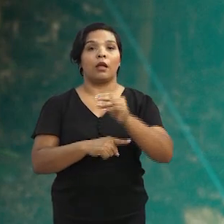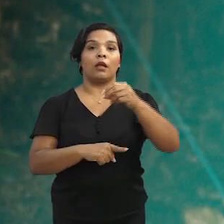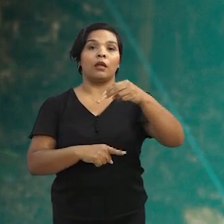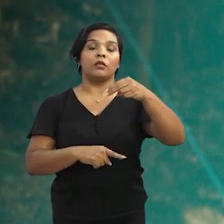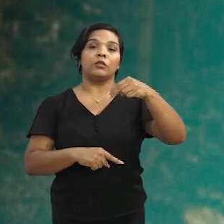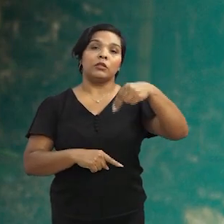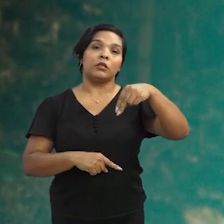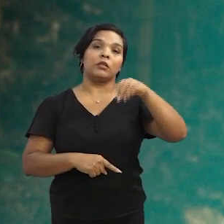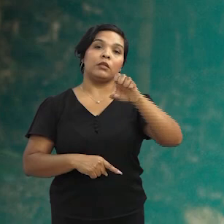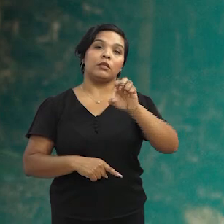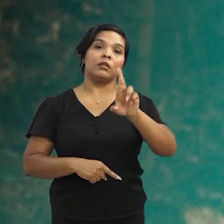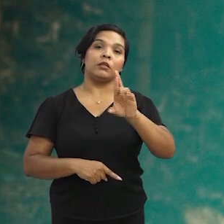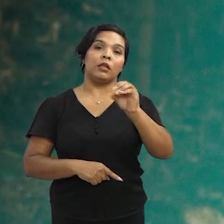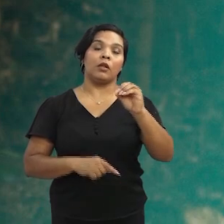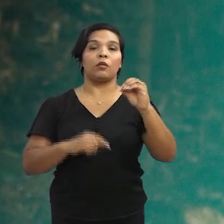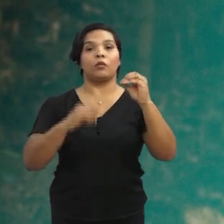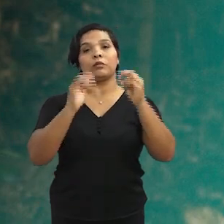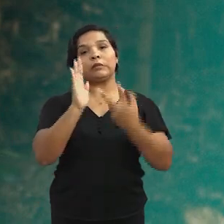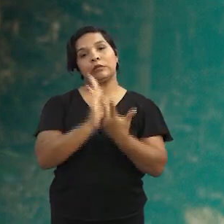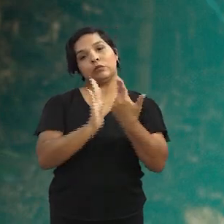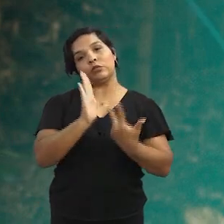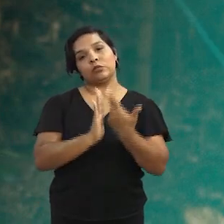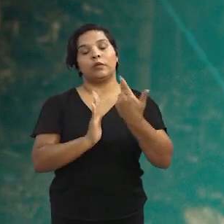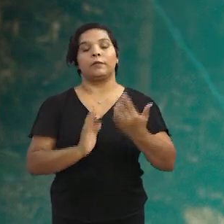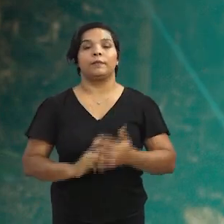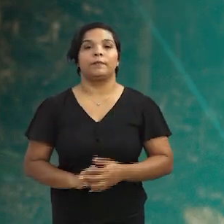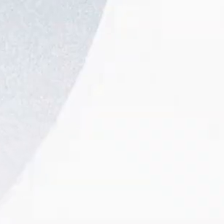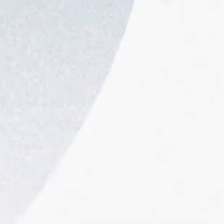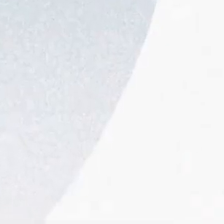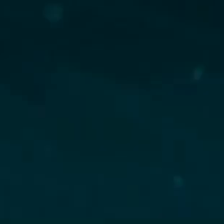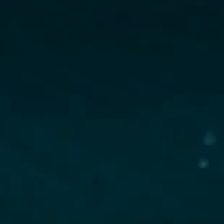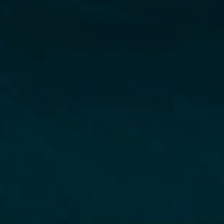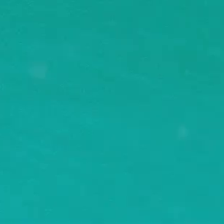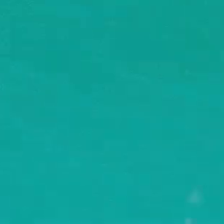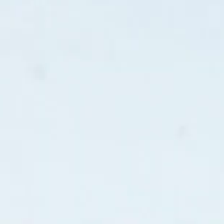auxiliar a realização de neurocirurgias. A gente volta já!